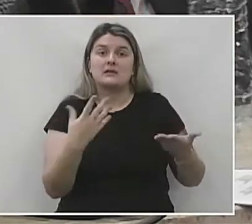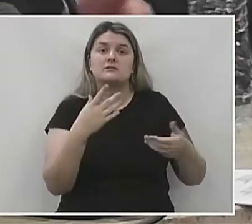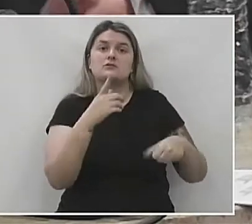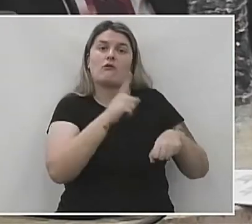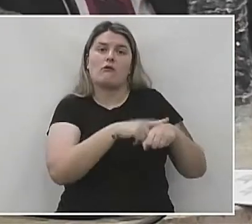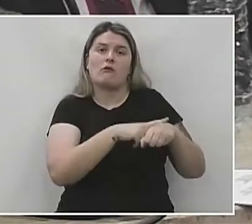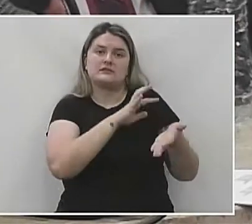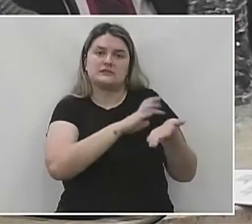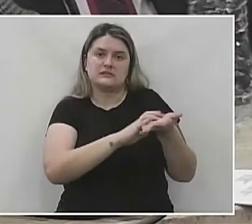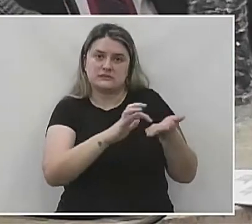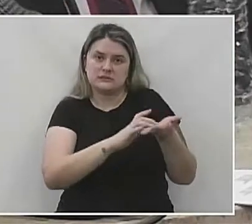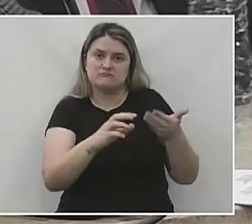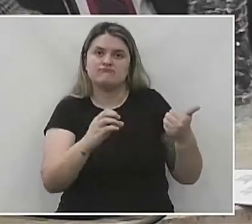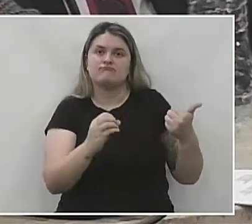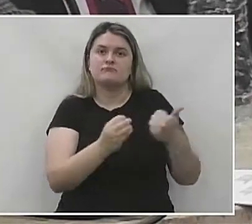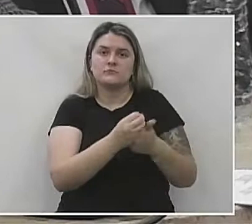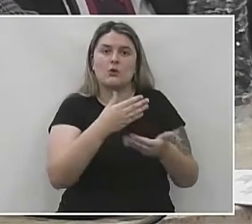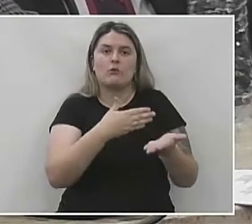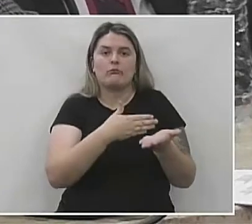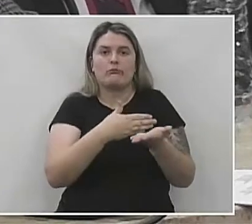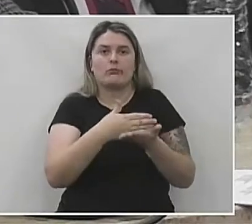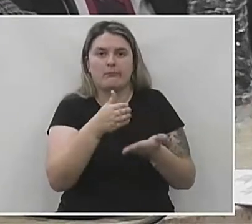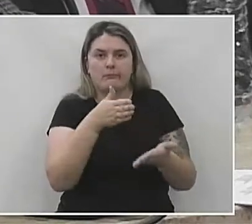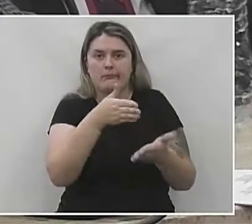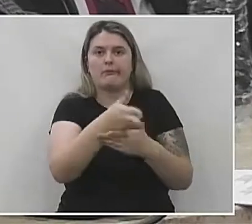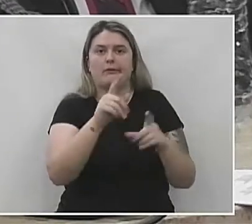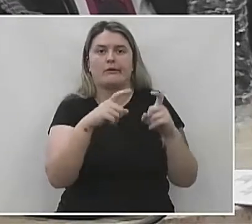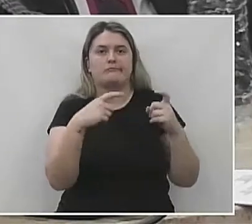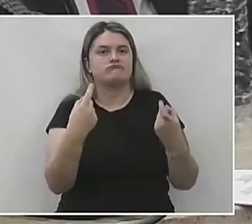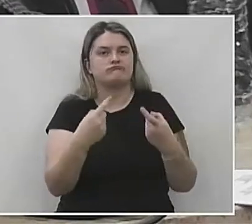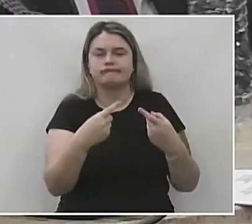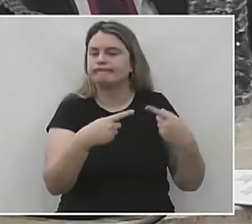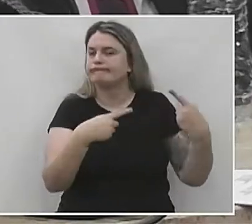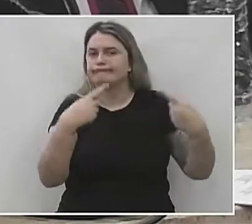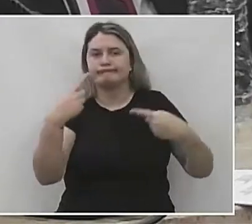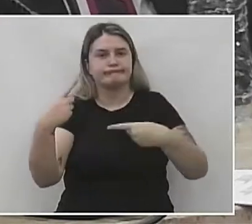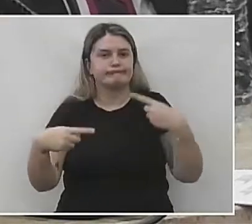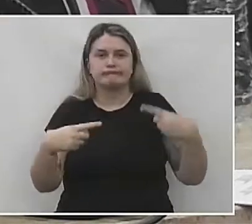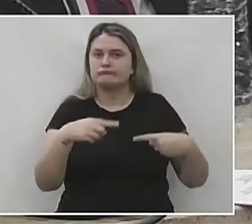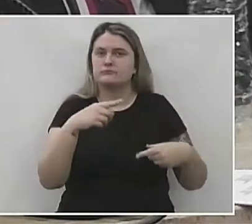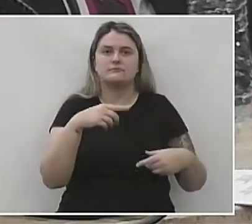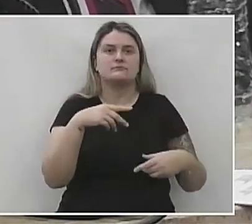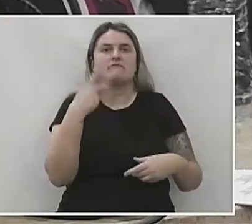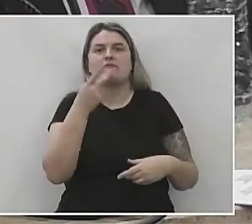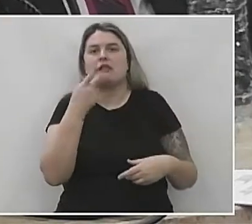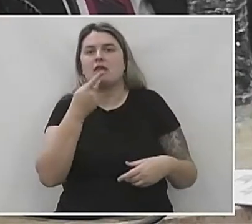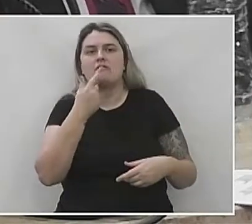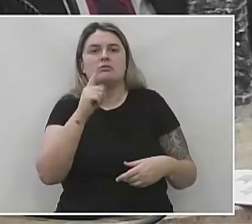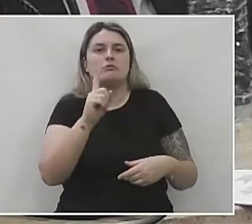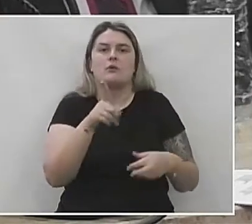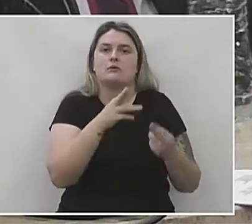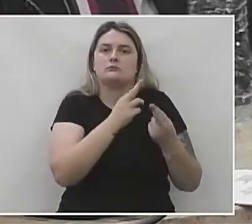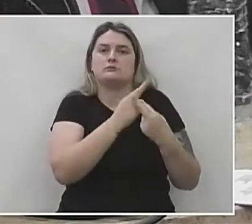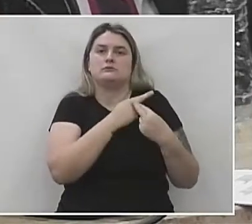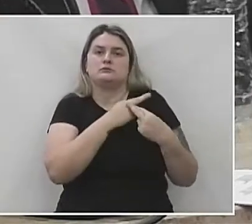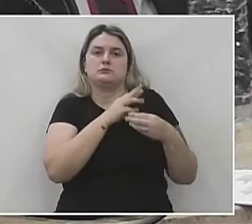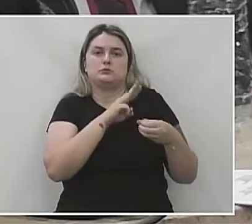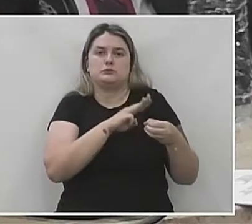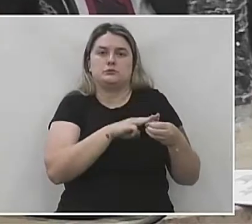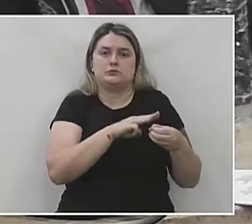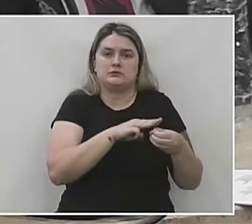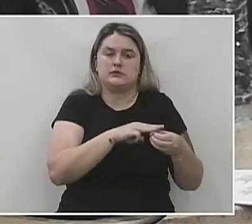secretário de meio ambiente entrava na reunião, simplesmente desandava. Ele falava que não é responsabilidade do